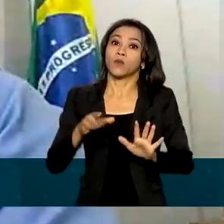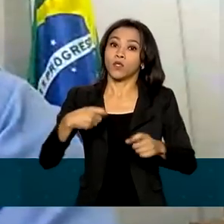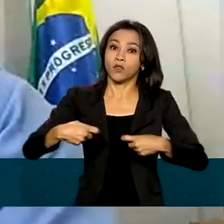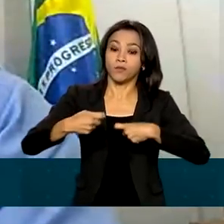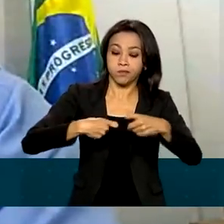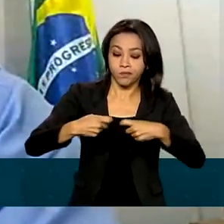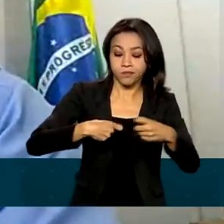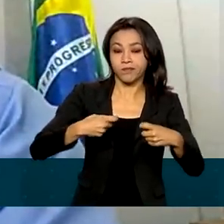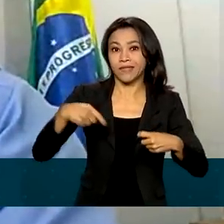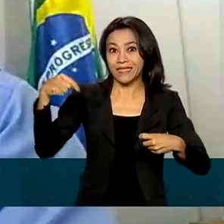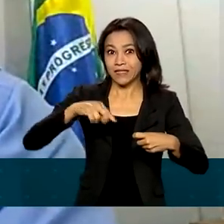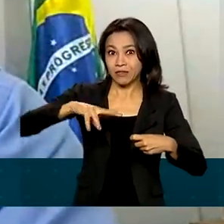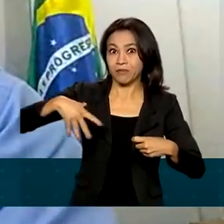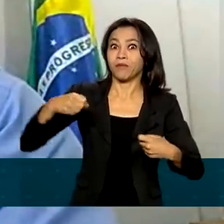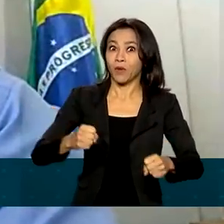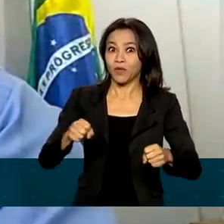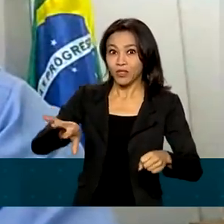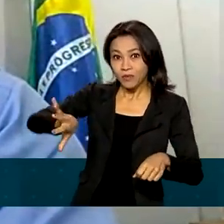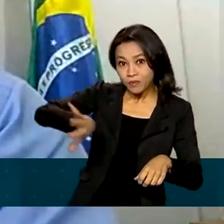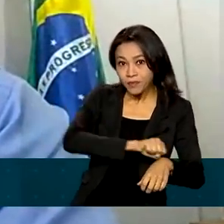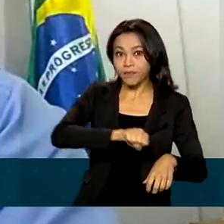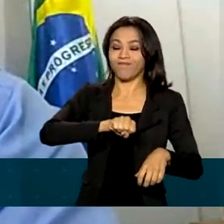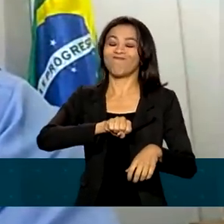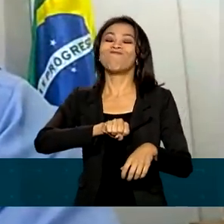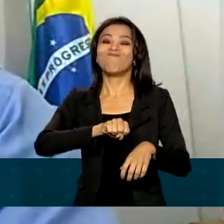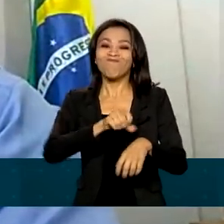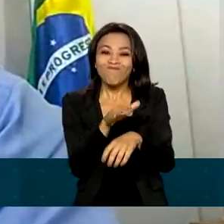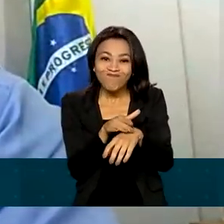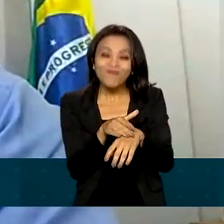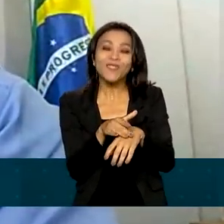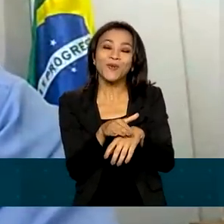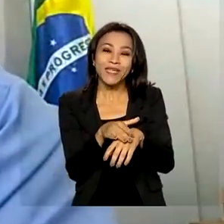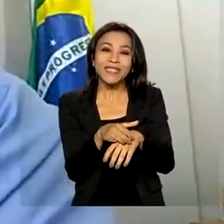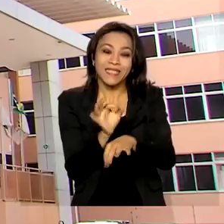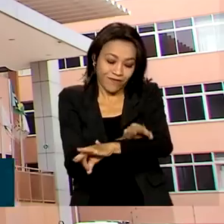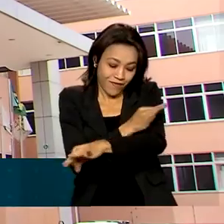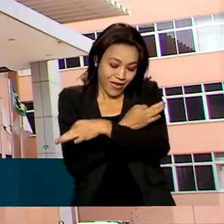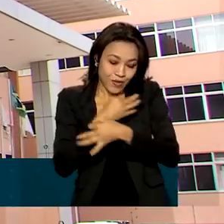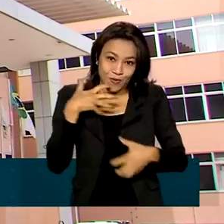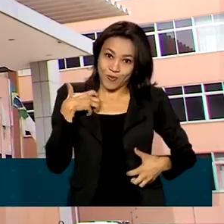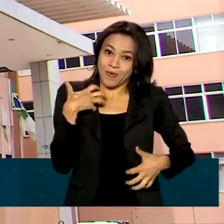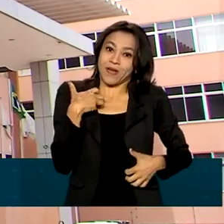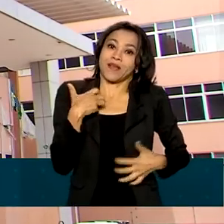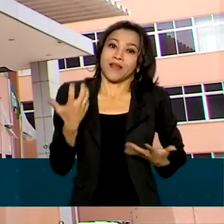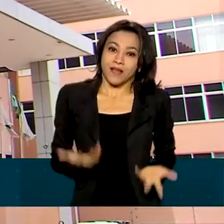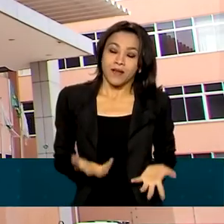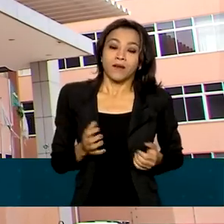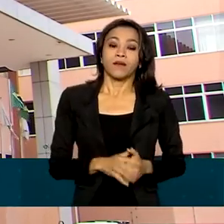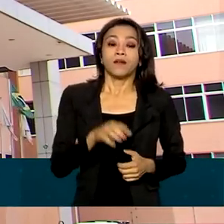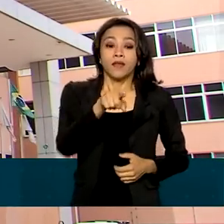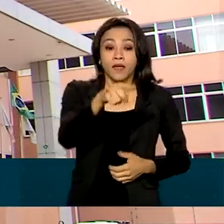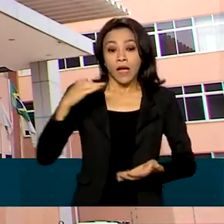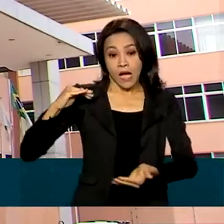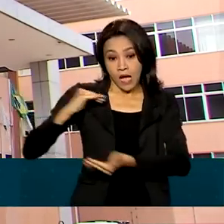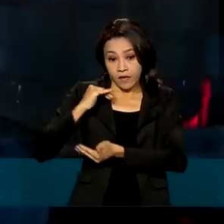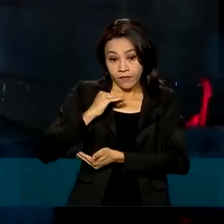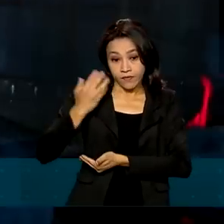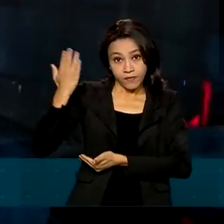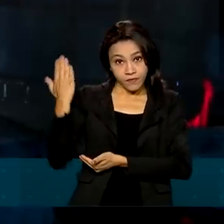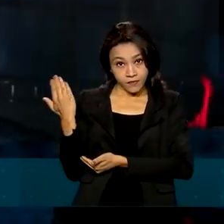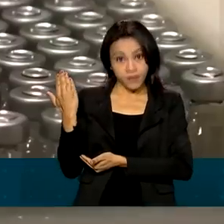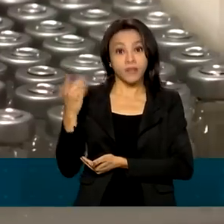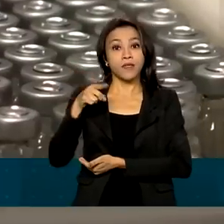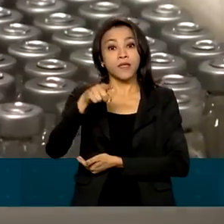o maior fator de risco para a infecção para varíola de macacos. A Agência Nacional de Vigilância Sanitária